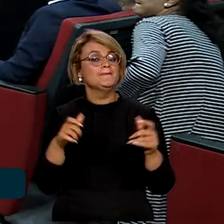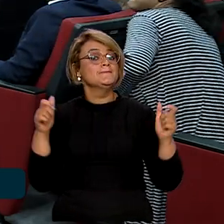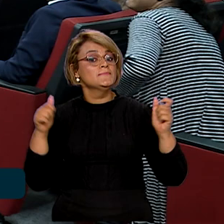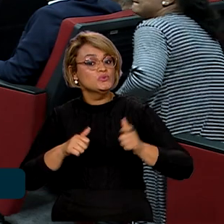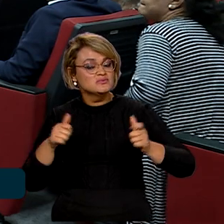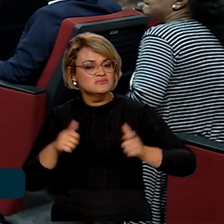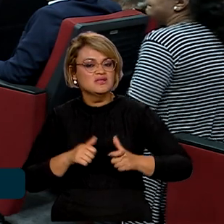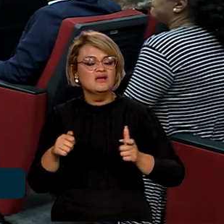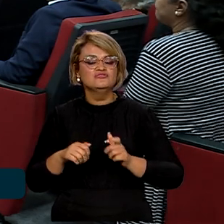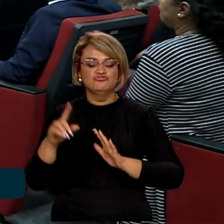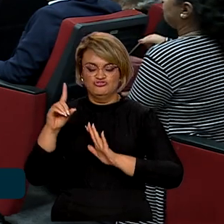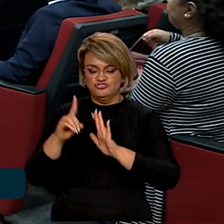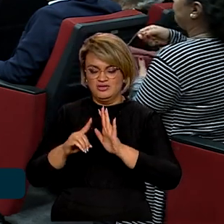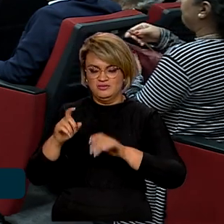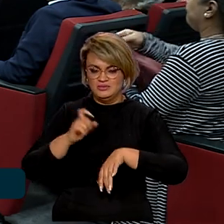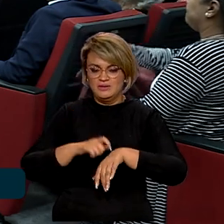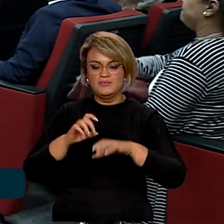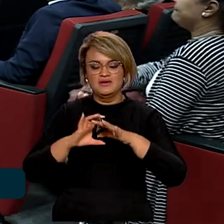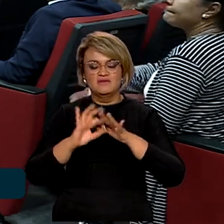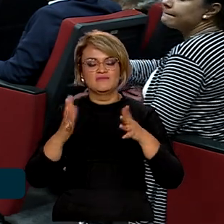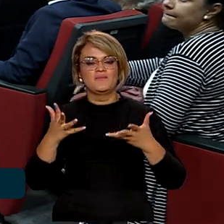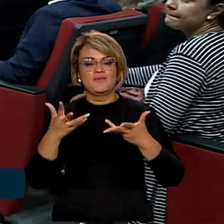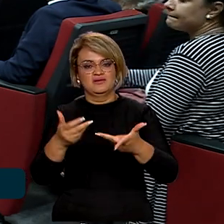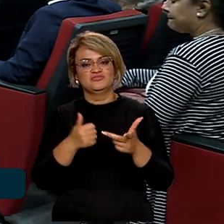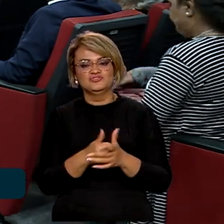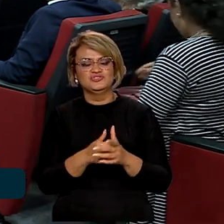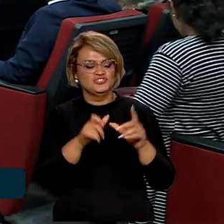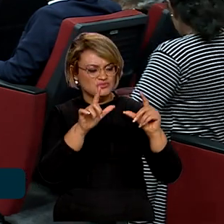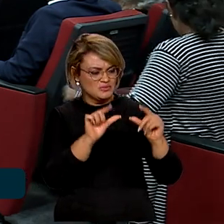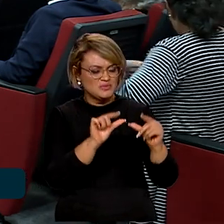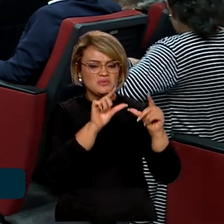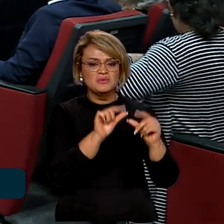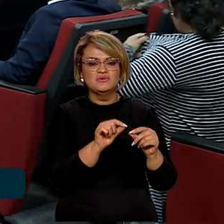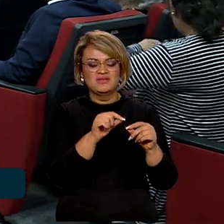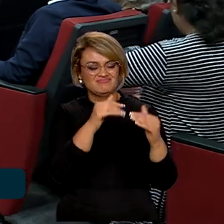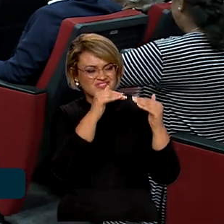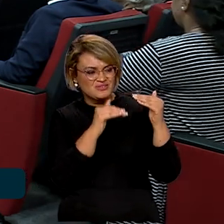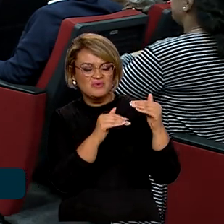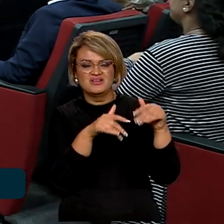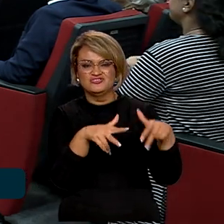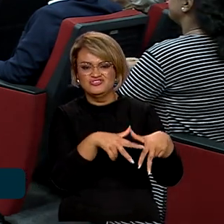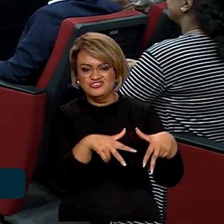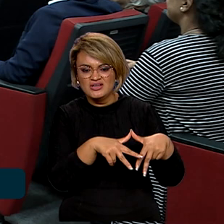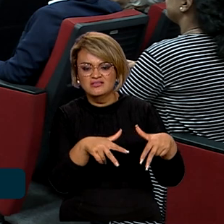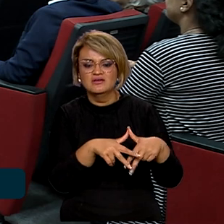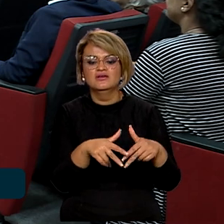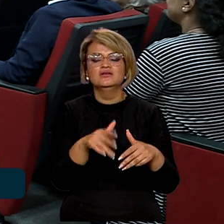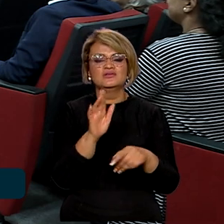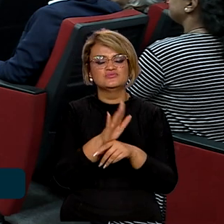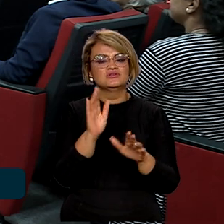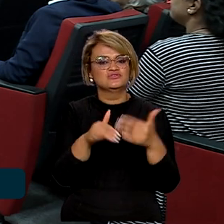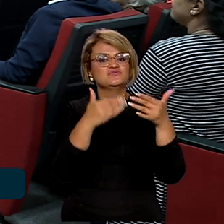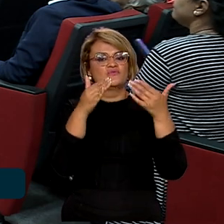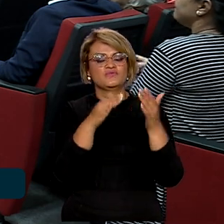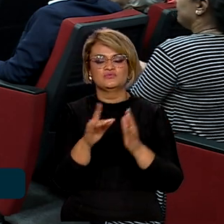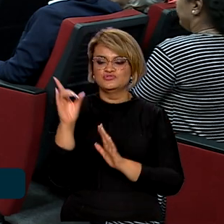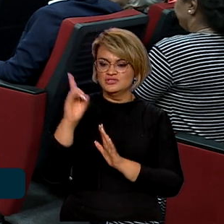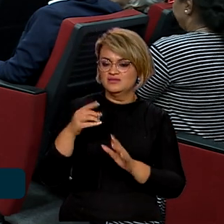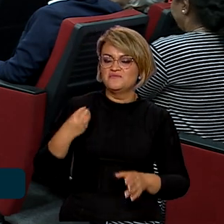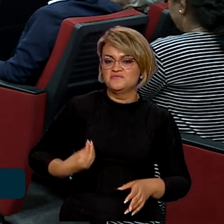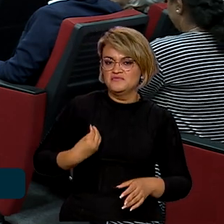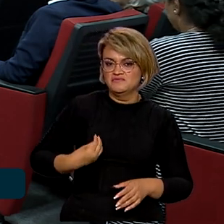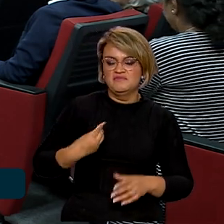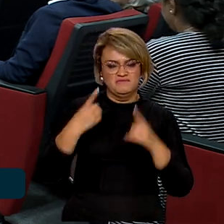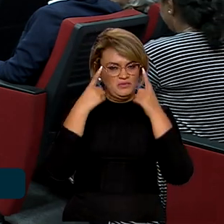o direito ao tempo livre e de qualidade, reduzindo a desigualdade de gênero e desenvolvendo o direito a viver